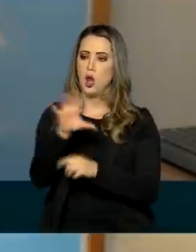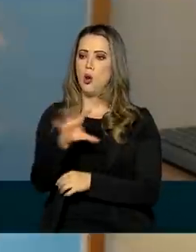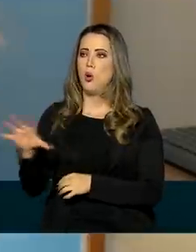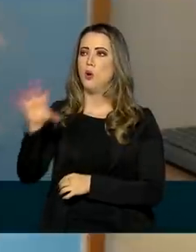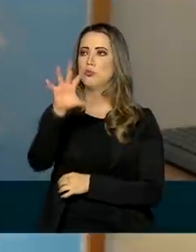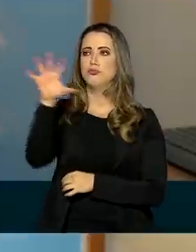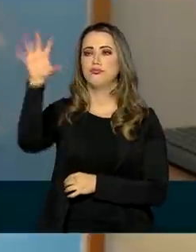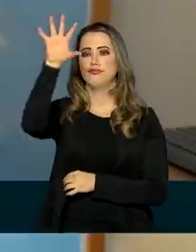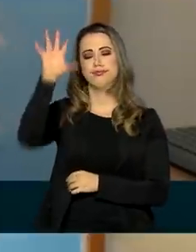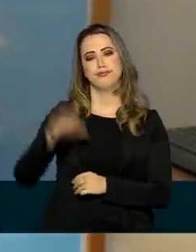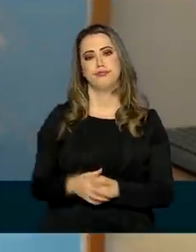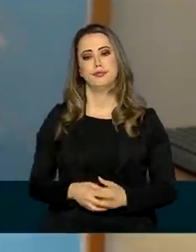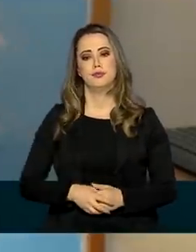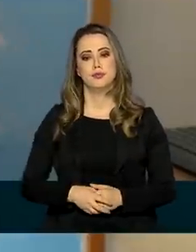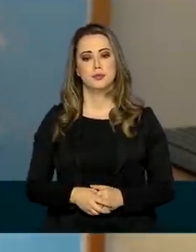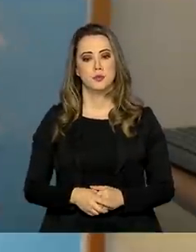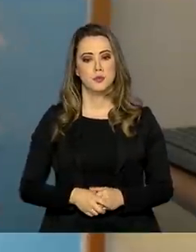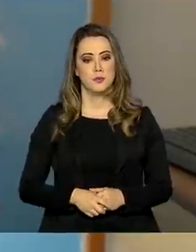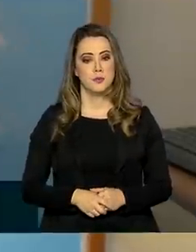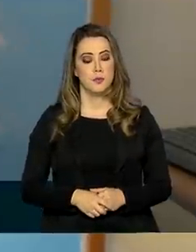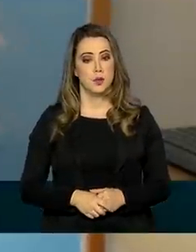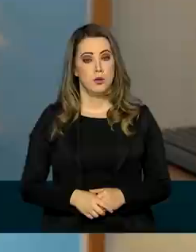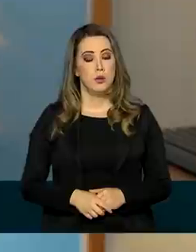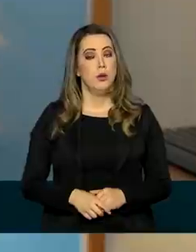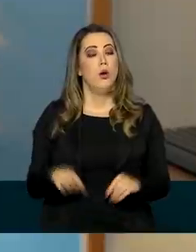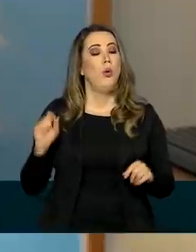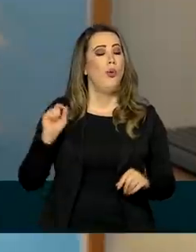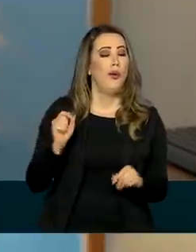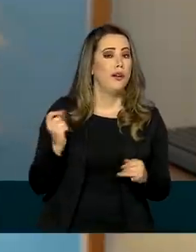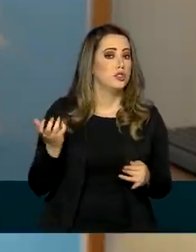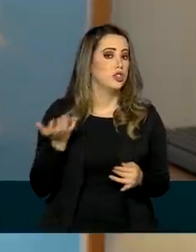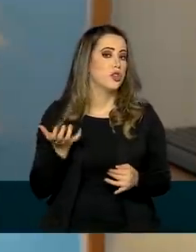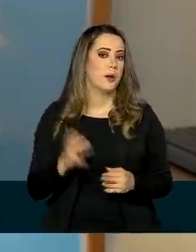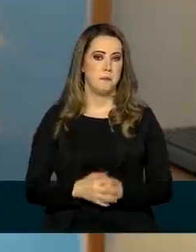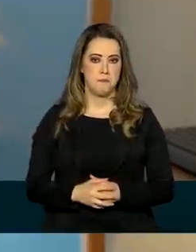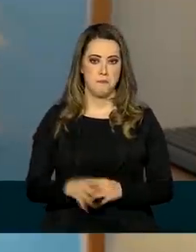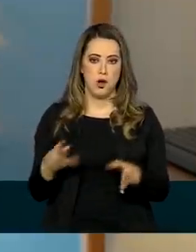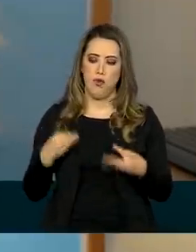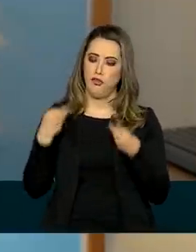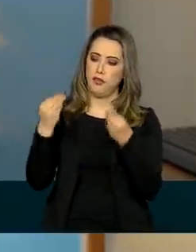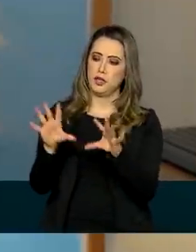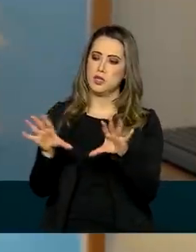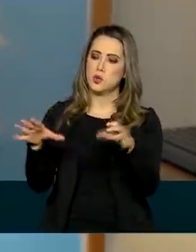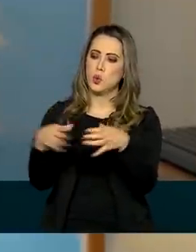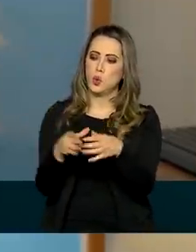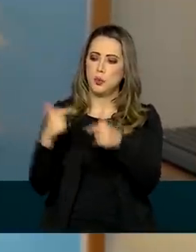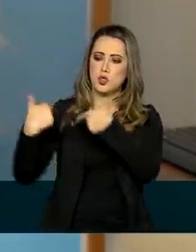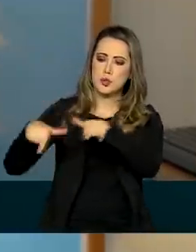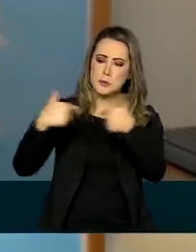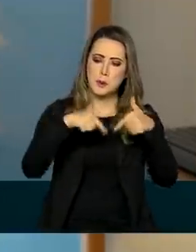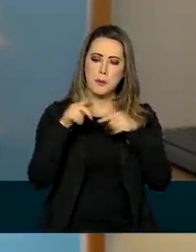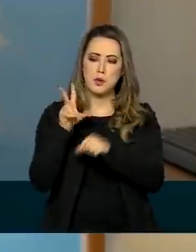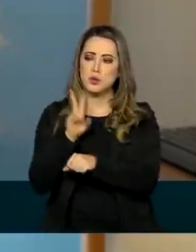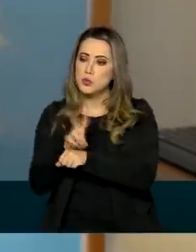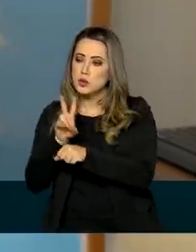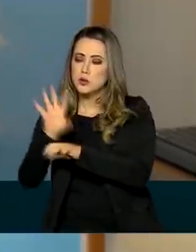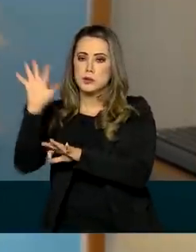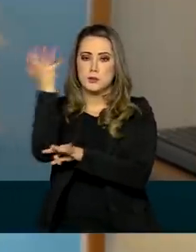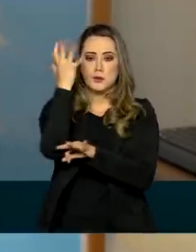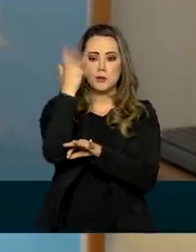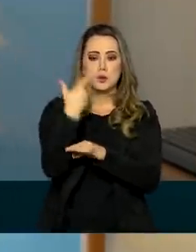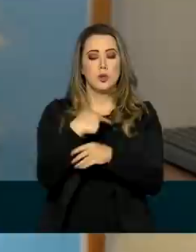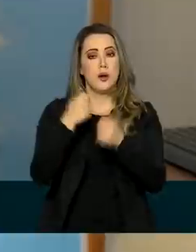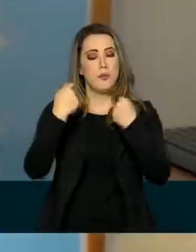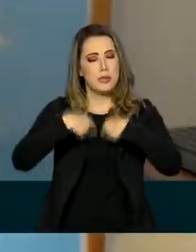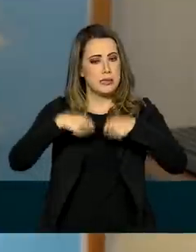Nós desejamos dar a essas forças que trabalham com a proteção do ambiente a